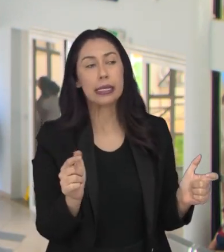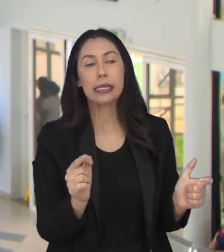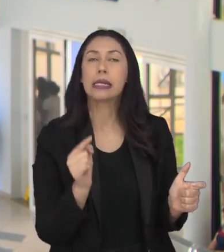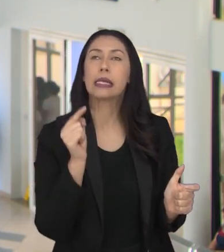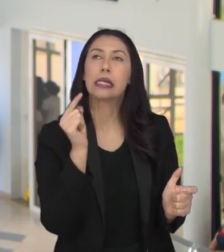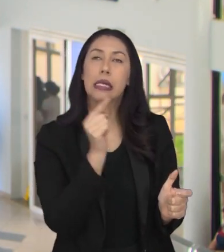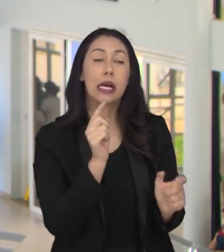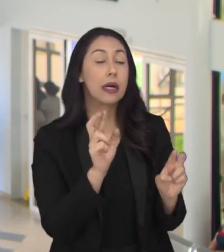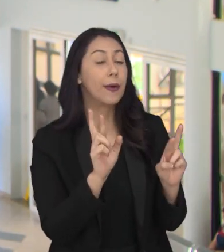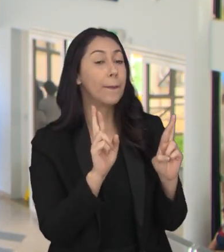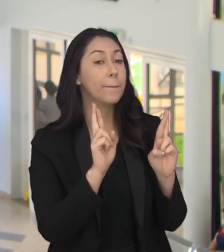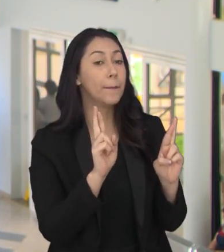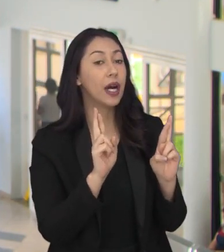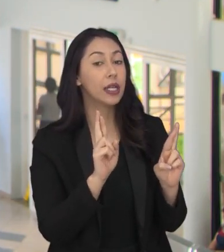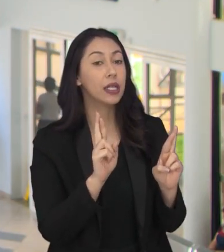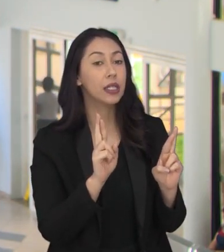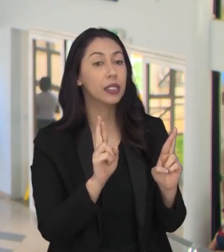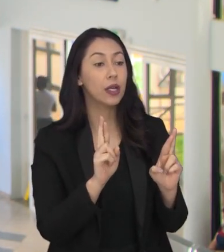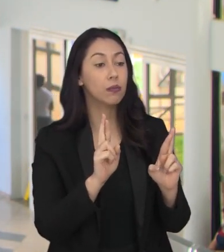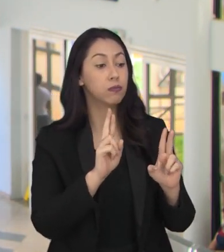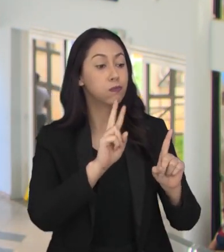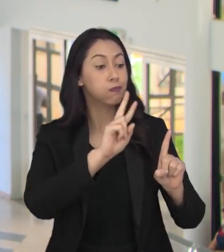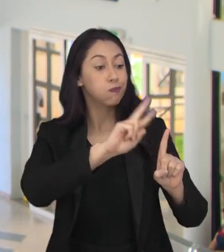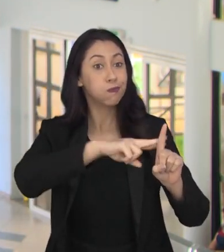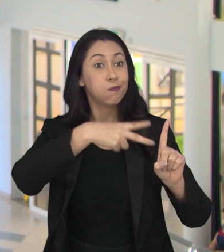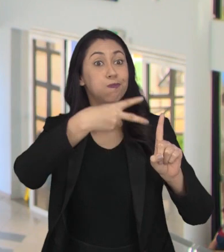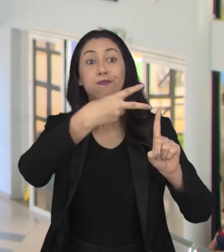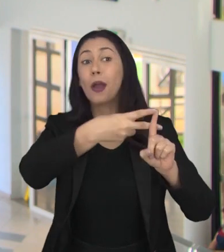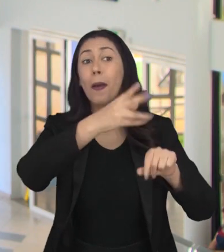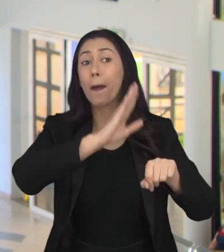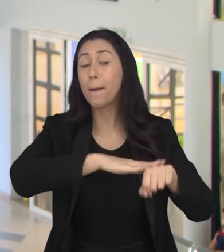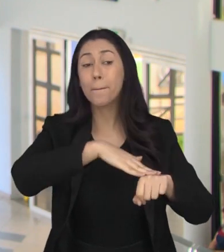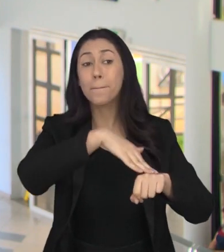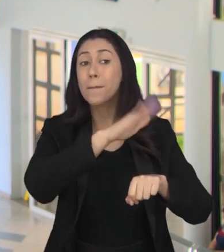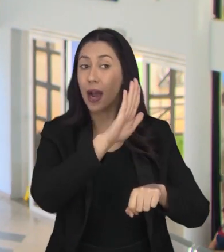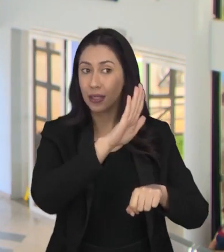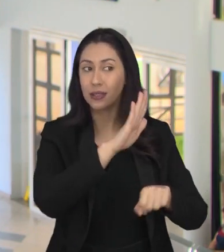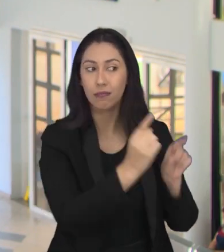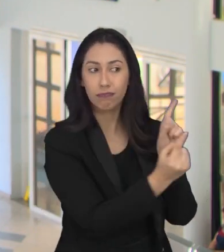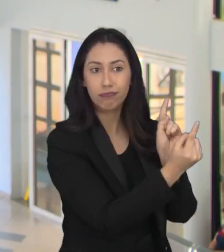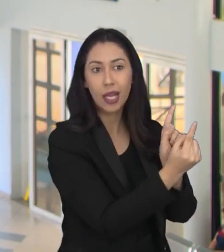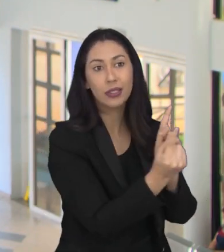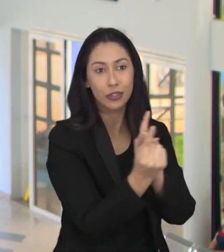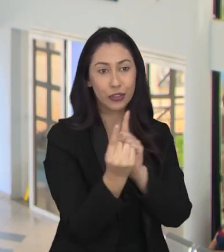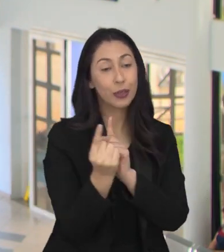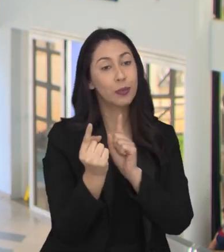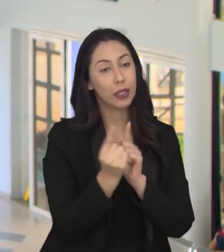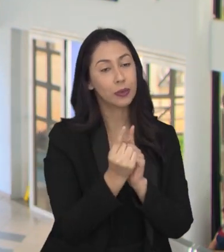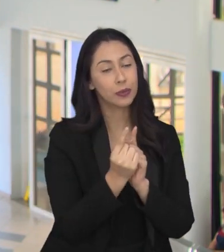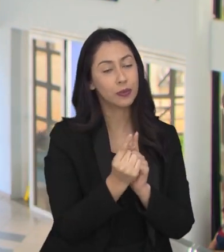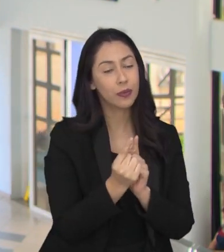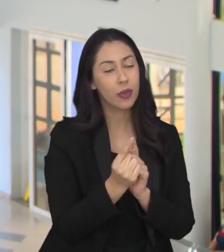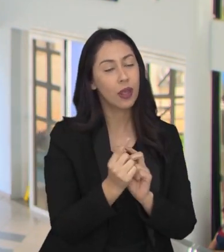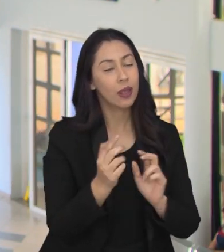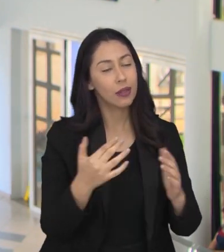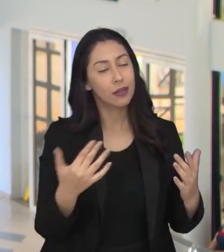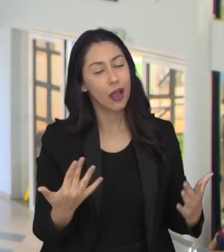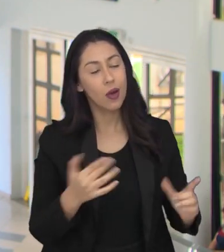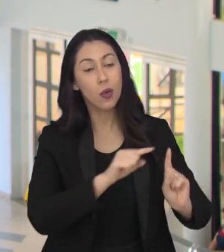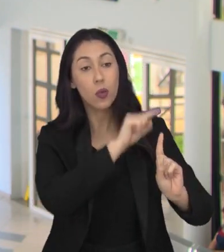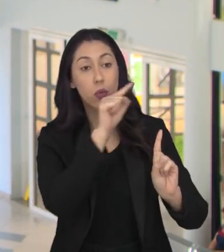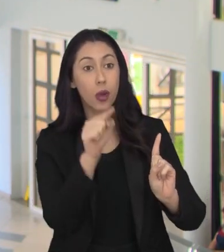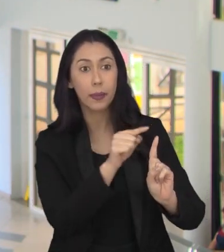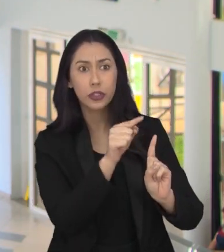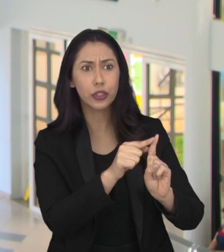capacidade de espera lá do Hospital de Retaguarda vai ser duas vezes e meia maior que a espera que nós temos hoje. Então, a ideia